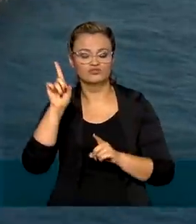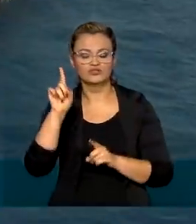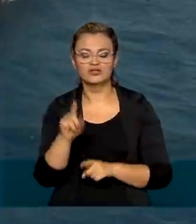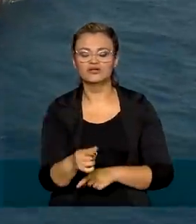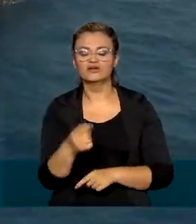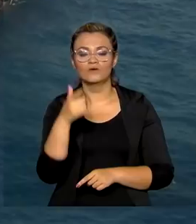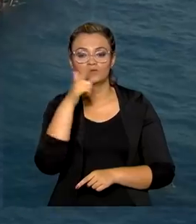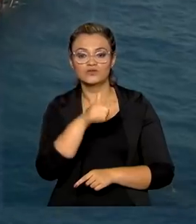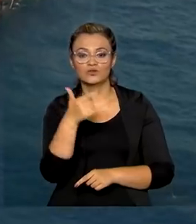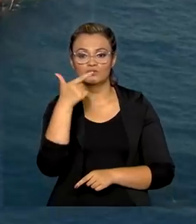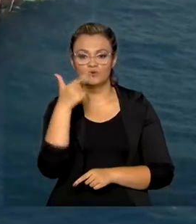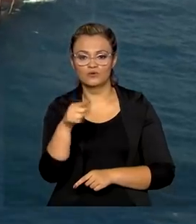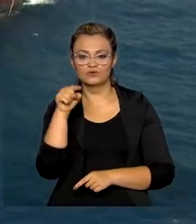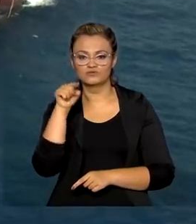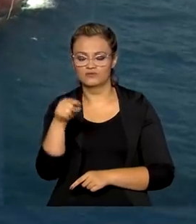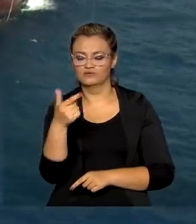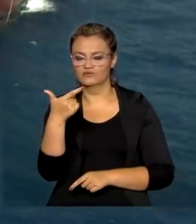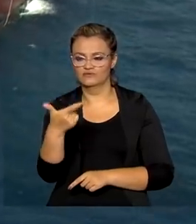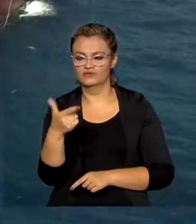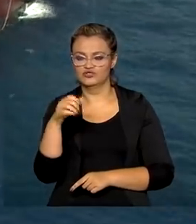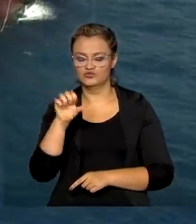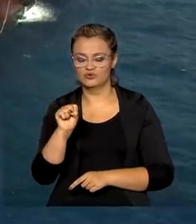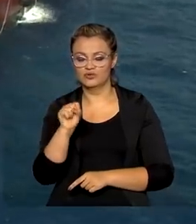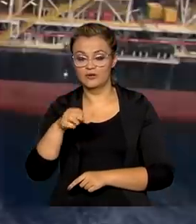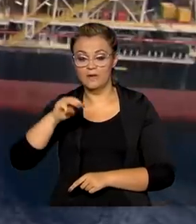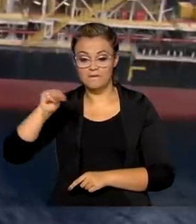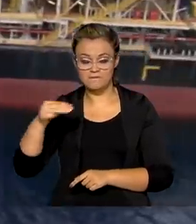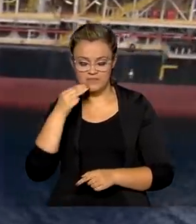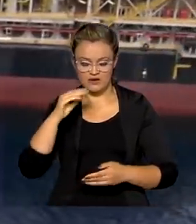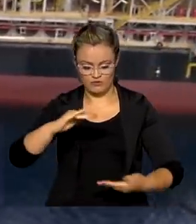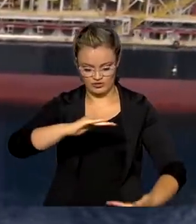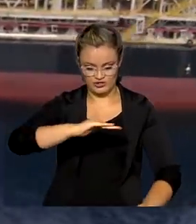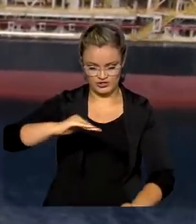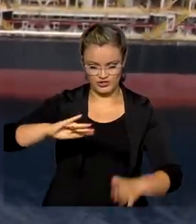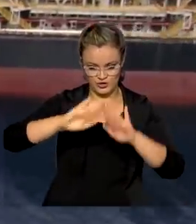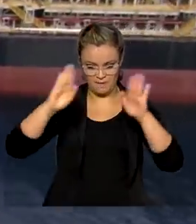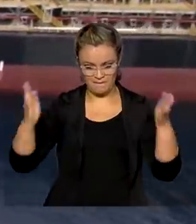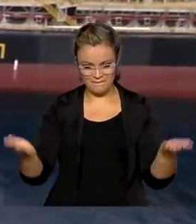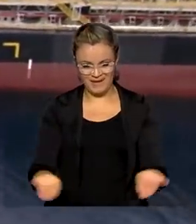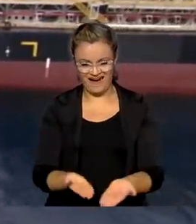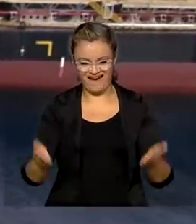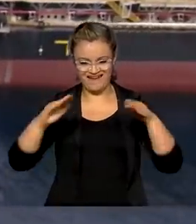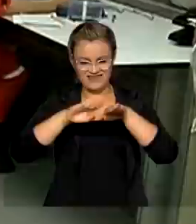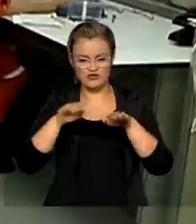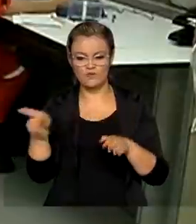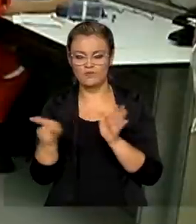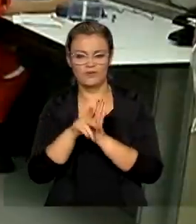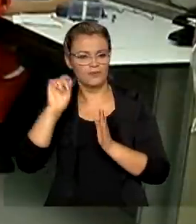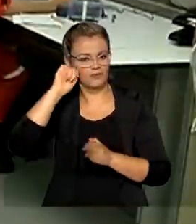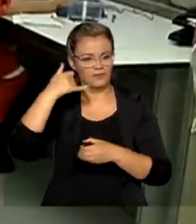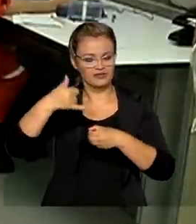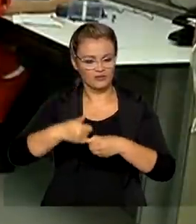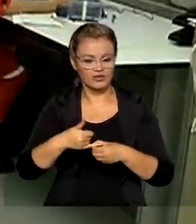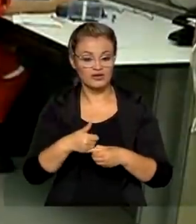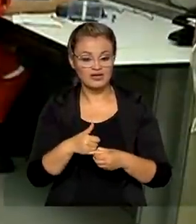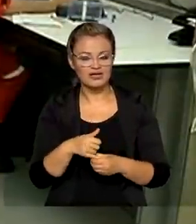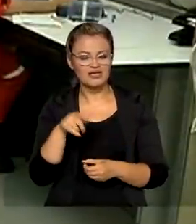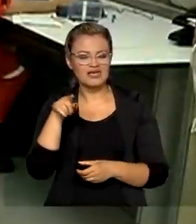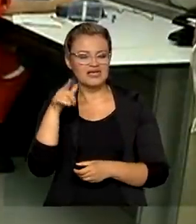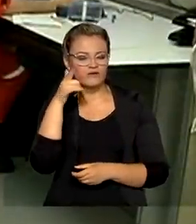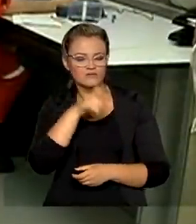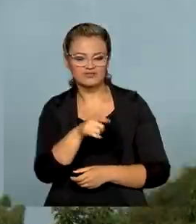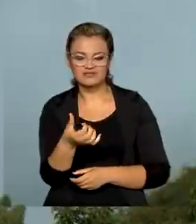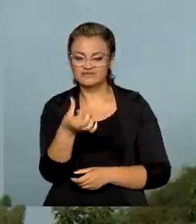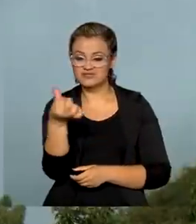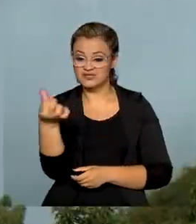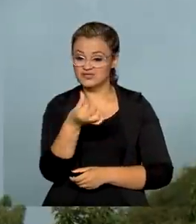2,28 milhões de barris por dia. A produção dos campos do pré-sal chegou a 66